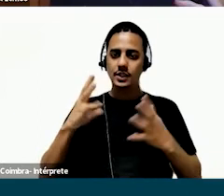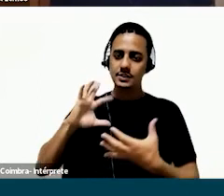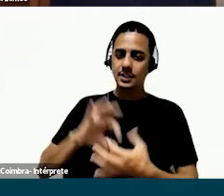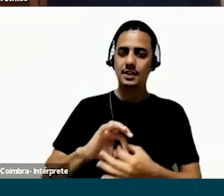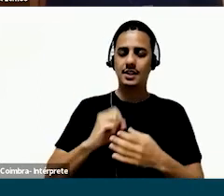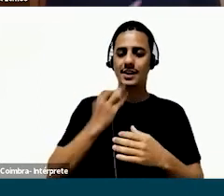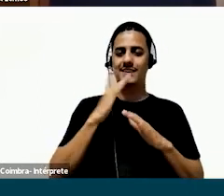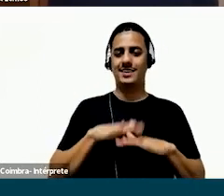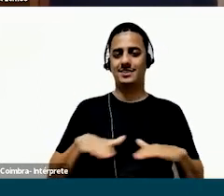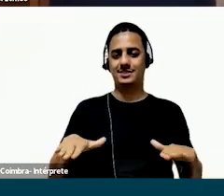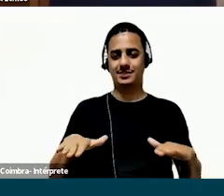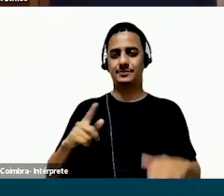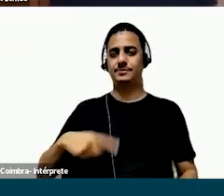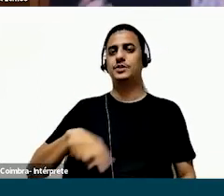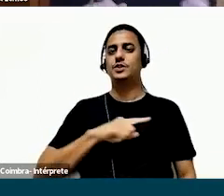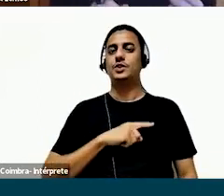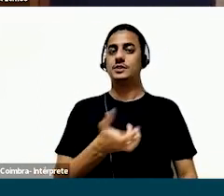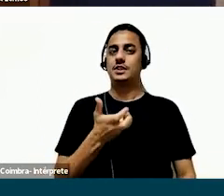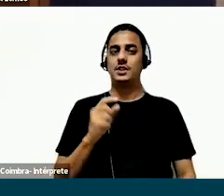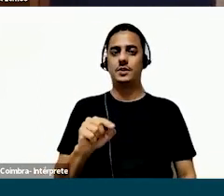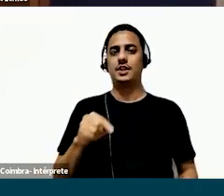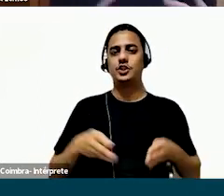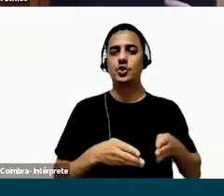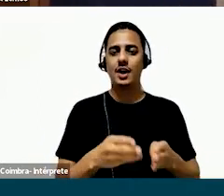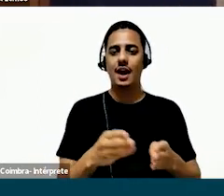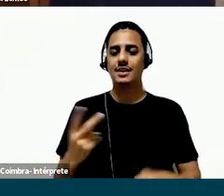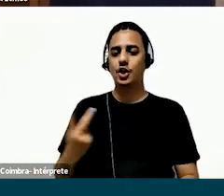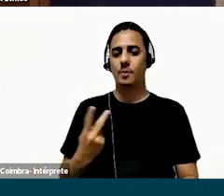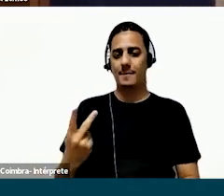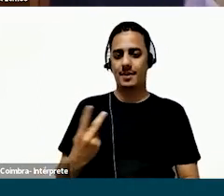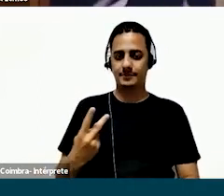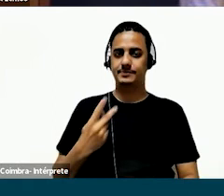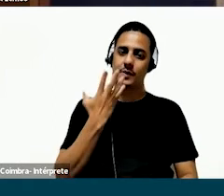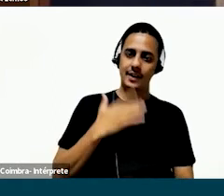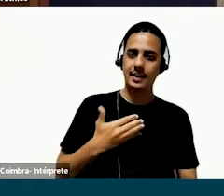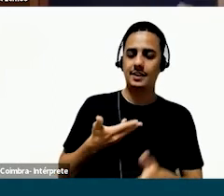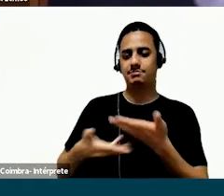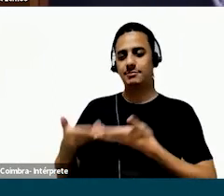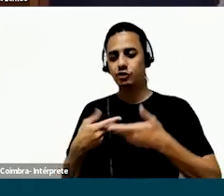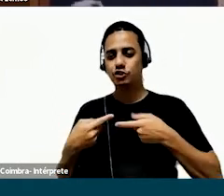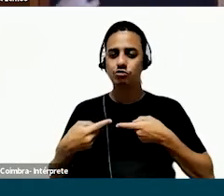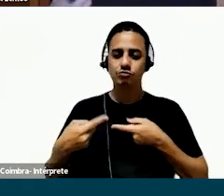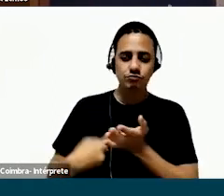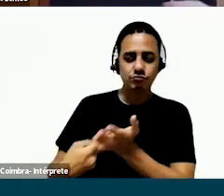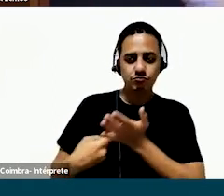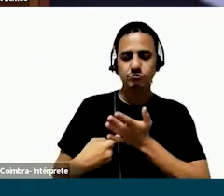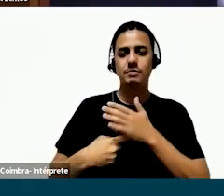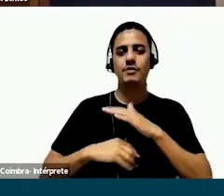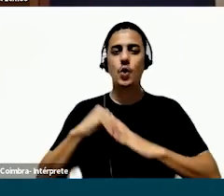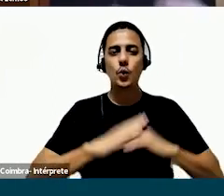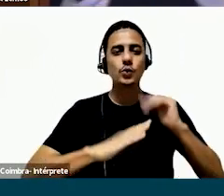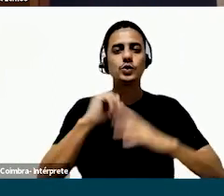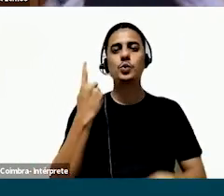acontecer literalmente só entre as crianças. Então, a gente planejou que isso, essa jornada seria montada em dupla. E aí as crianças iam interagindo,